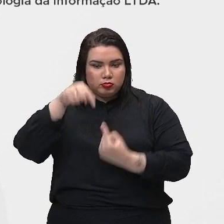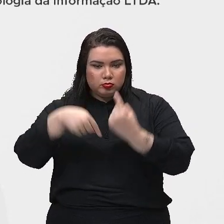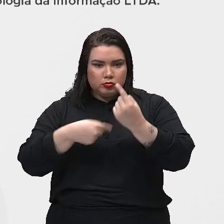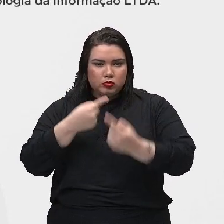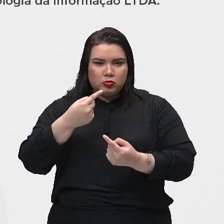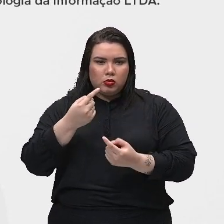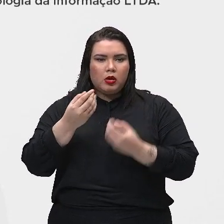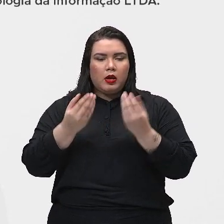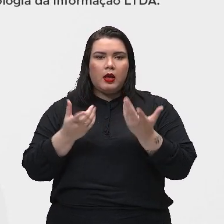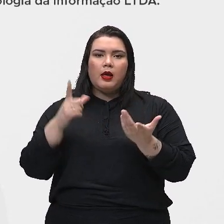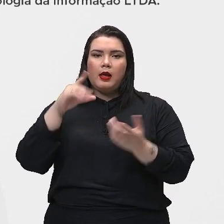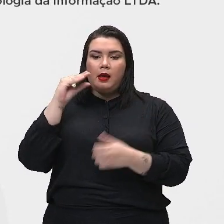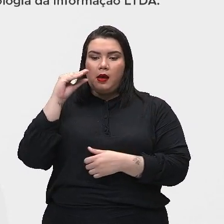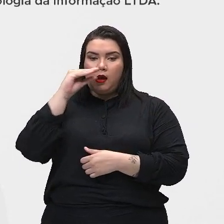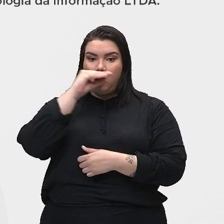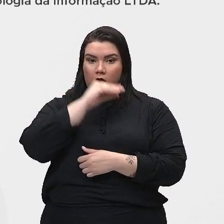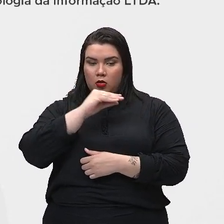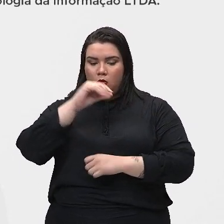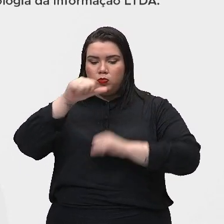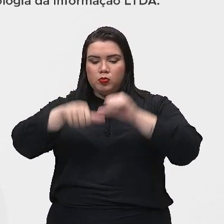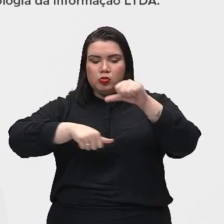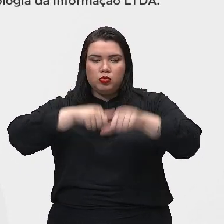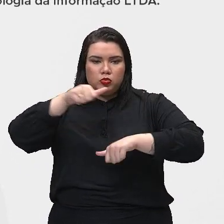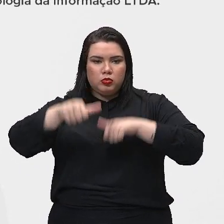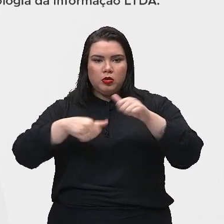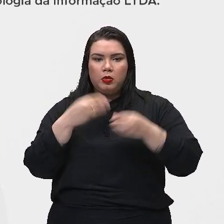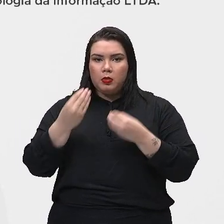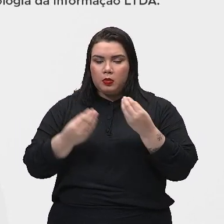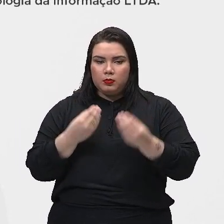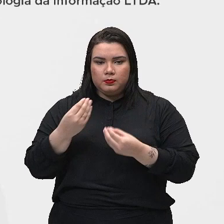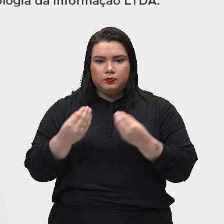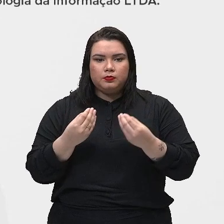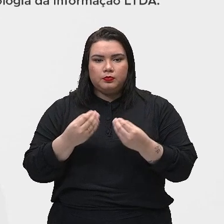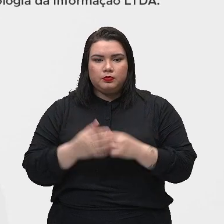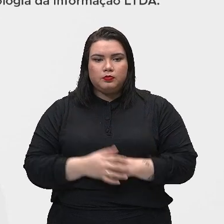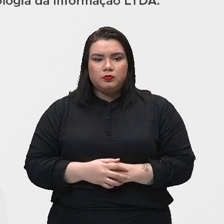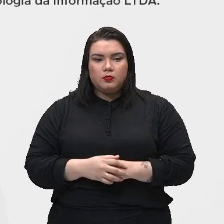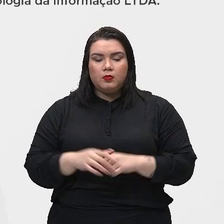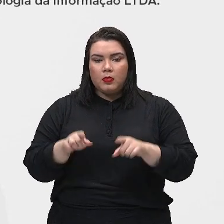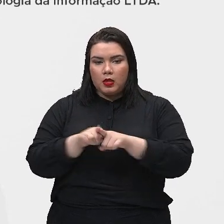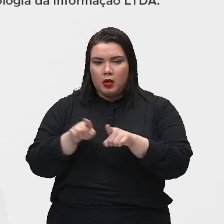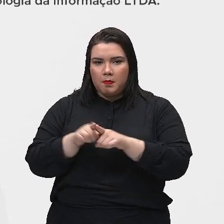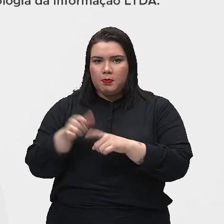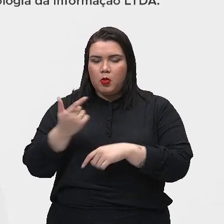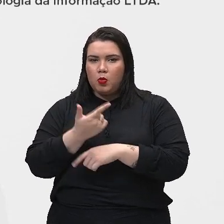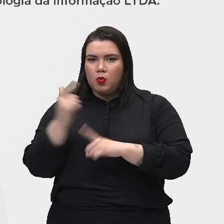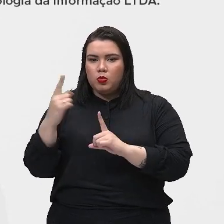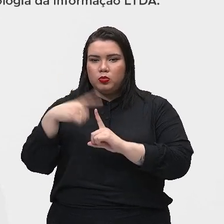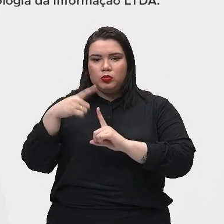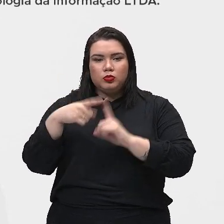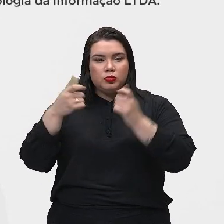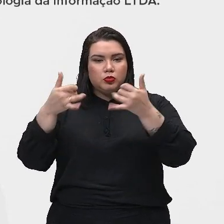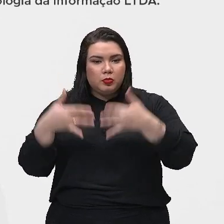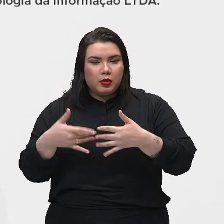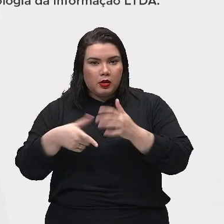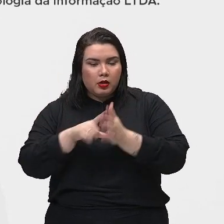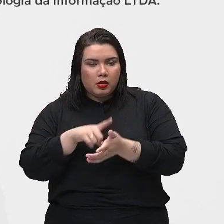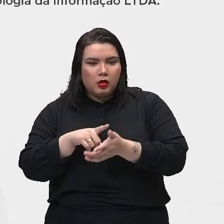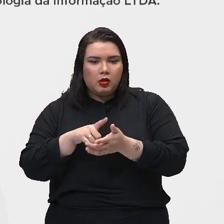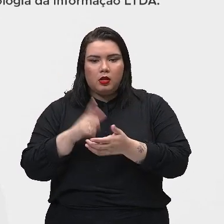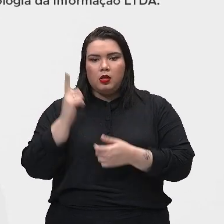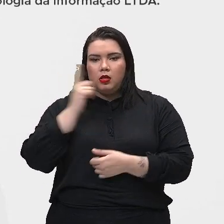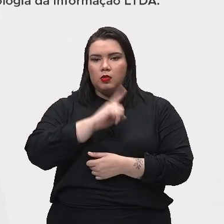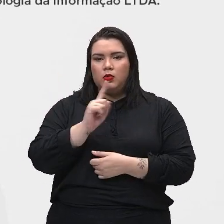pela matéria em movimento. Portanto, assim como na condução, ela não pode ocorrer no